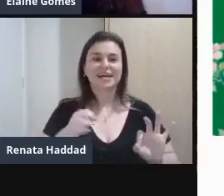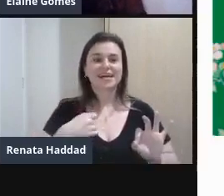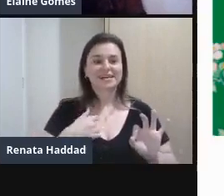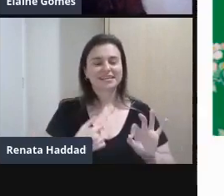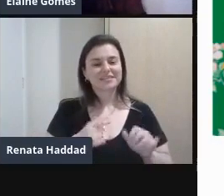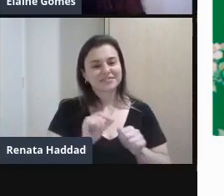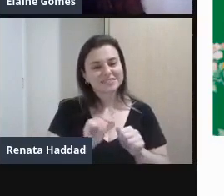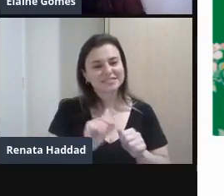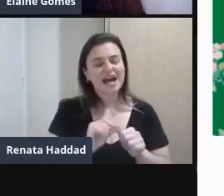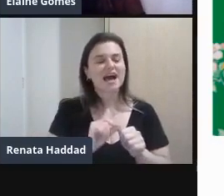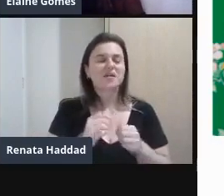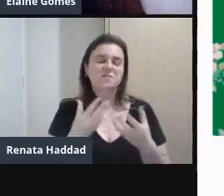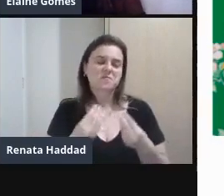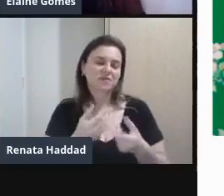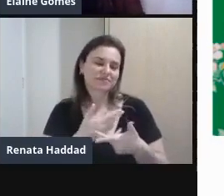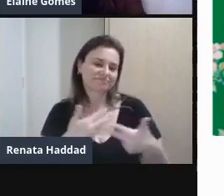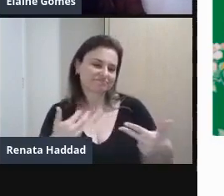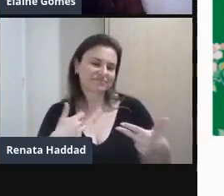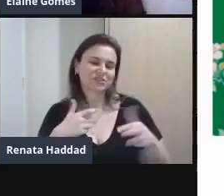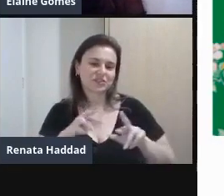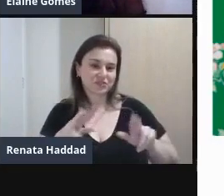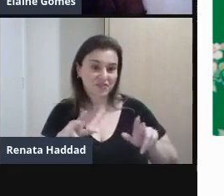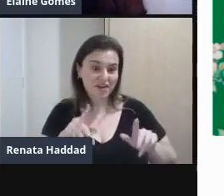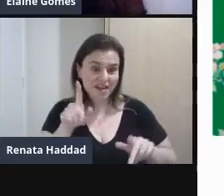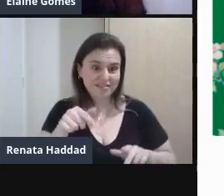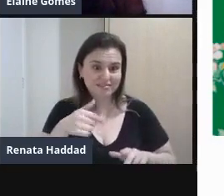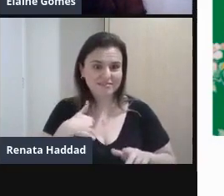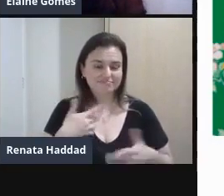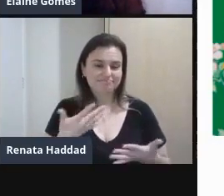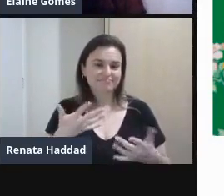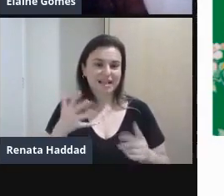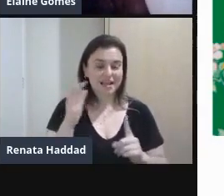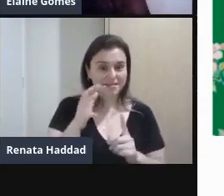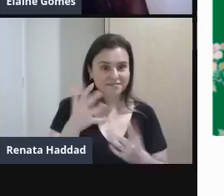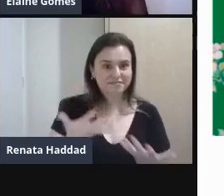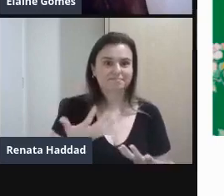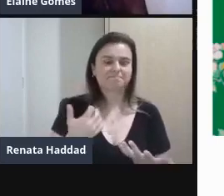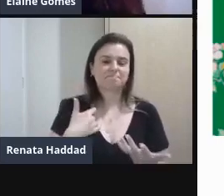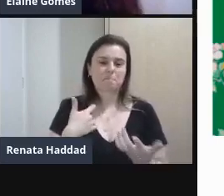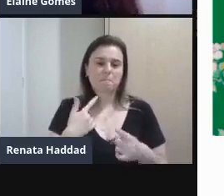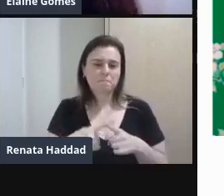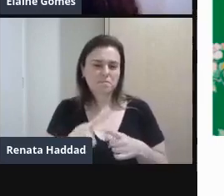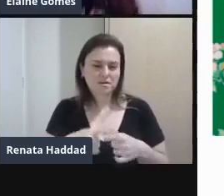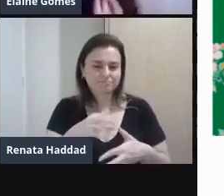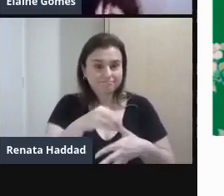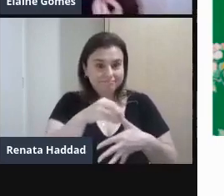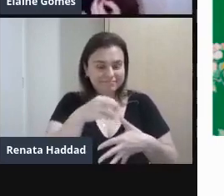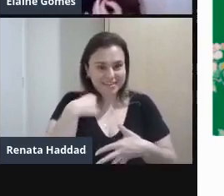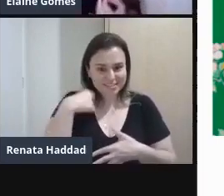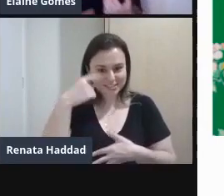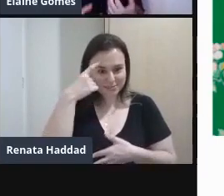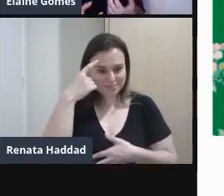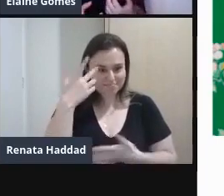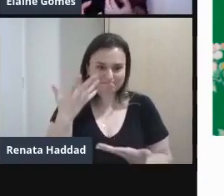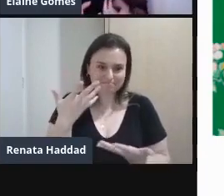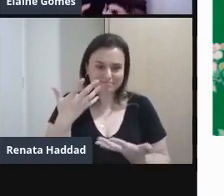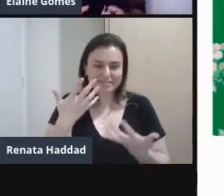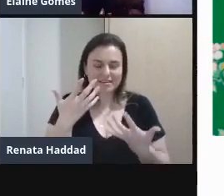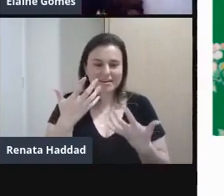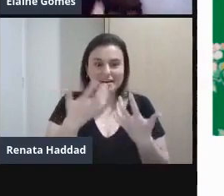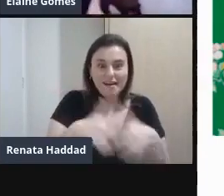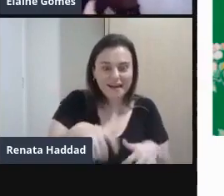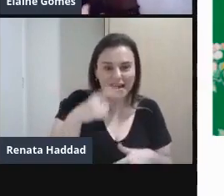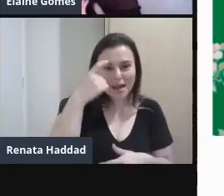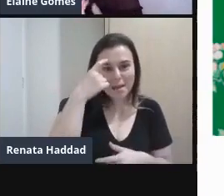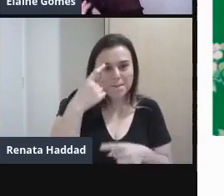São inspiradoras Nossa Muito E traz Além dessa inspiração Na Rita Traz pra gente Também uma certa